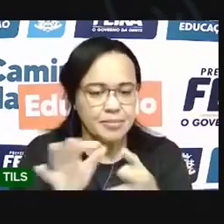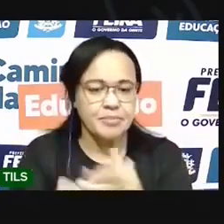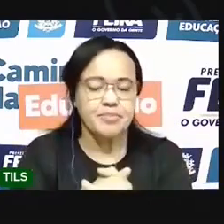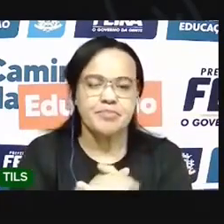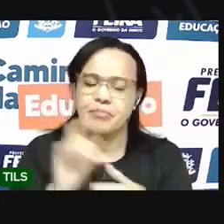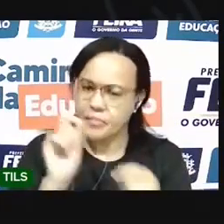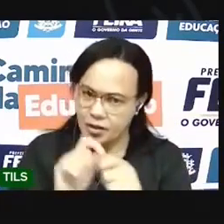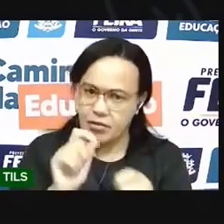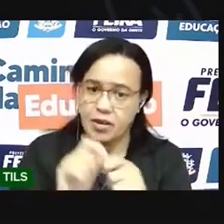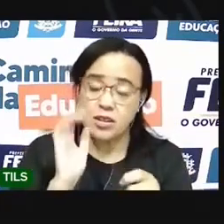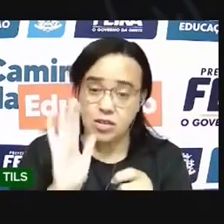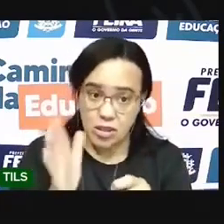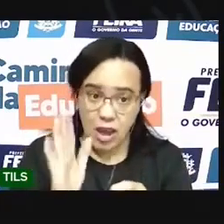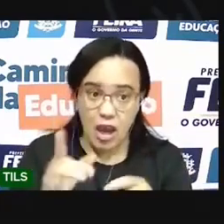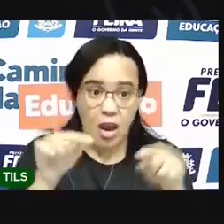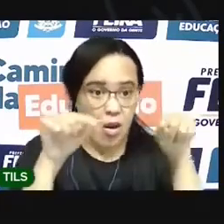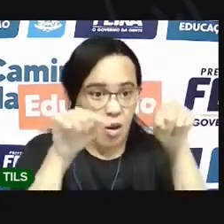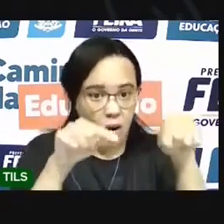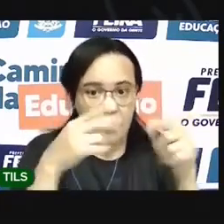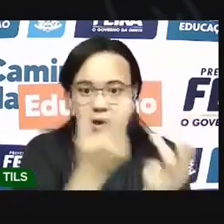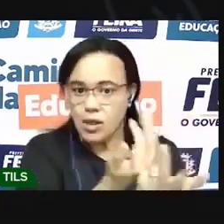Sua dobradura vai ficar assim